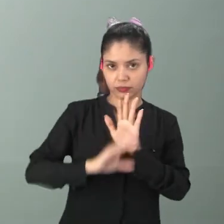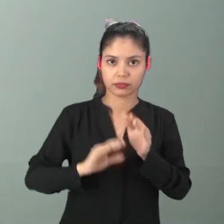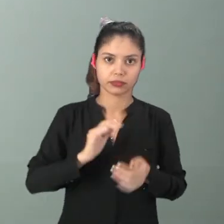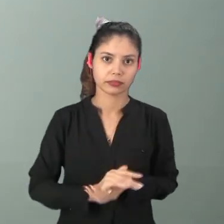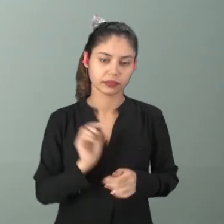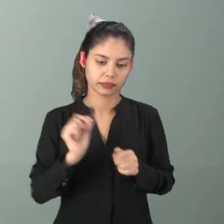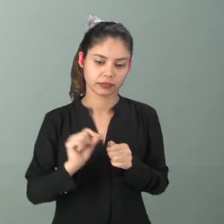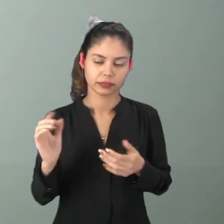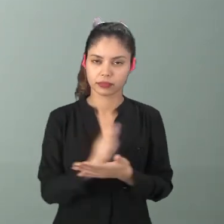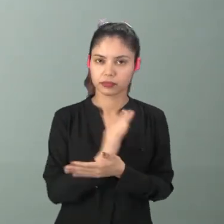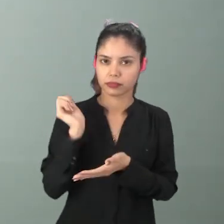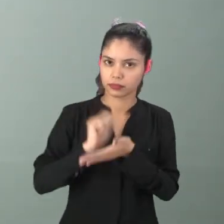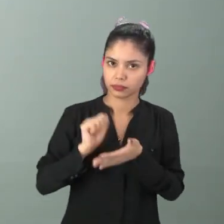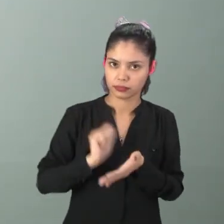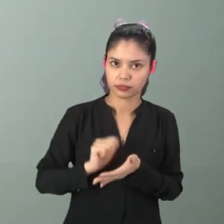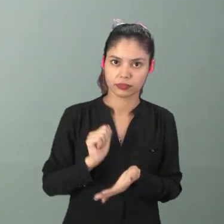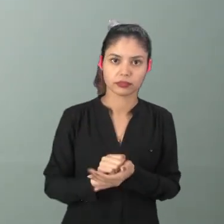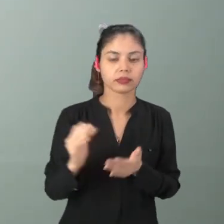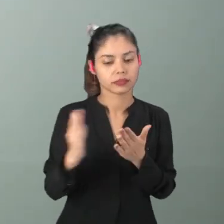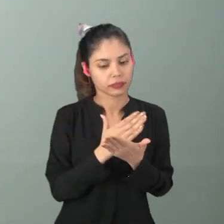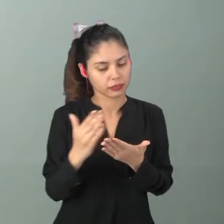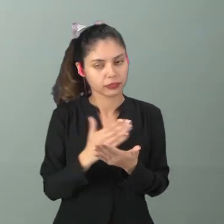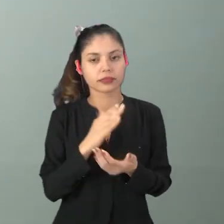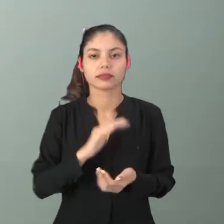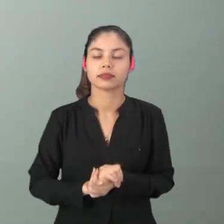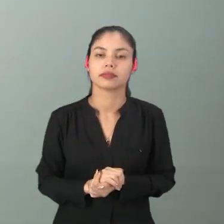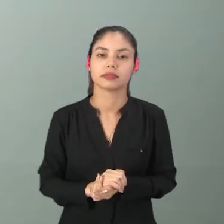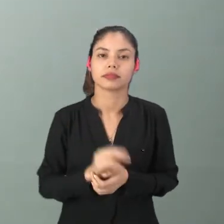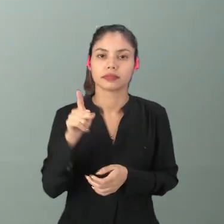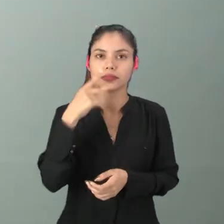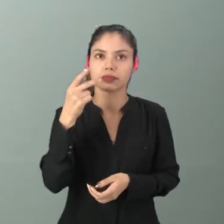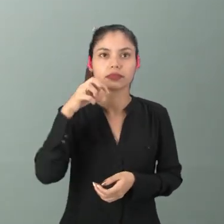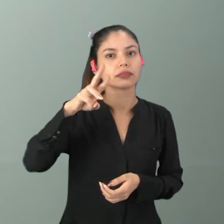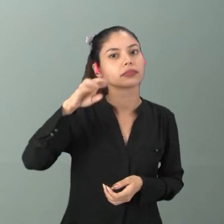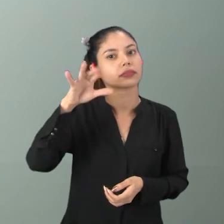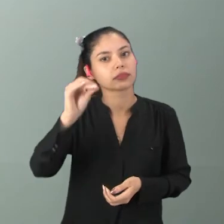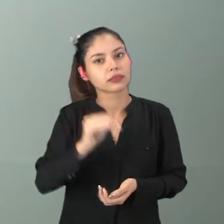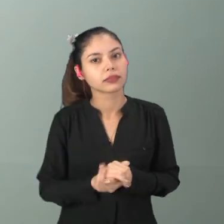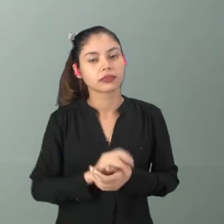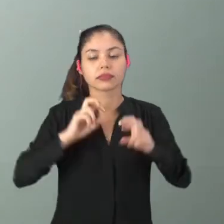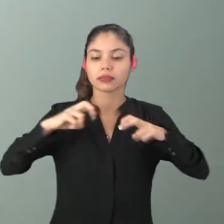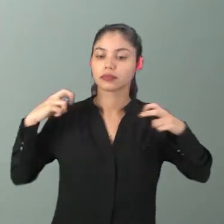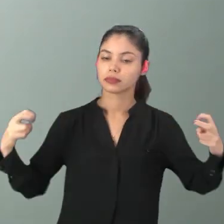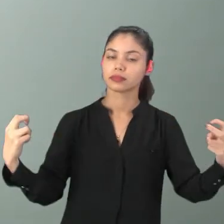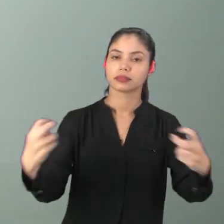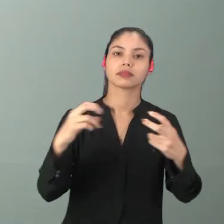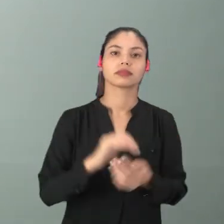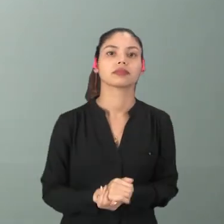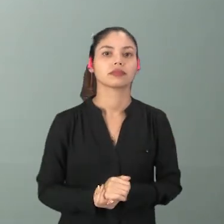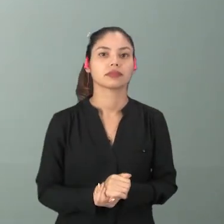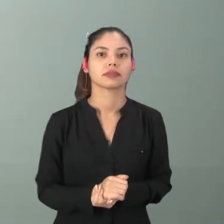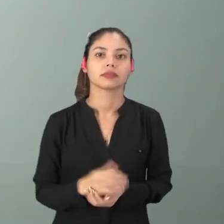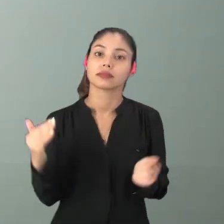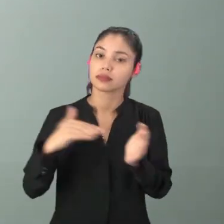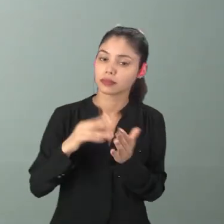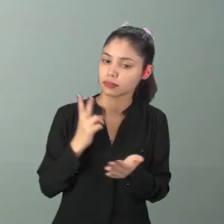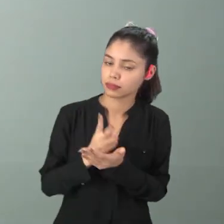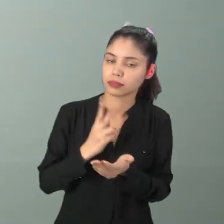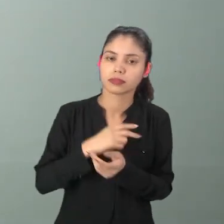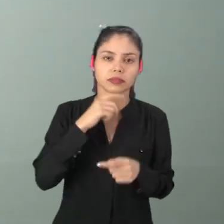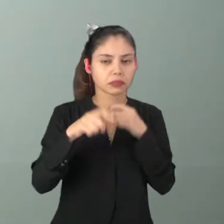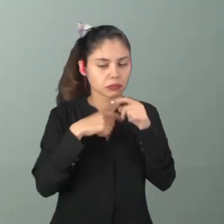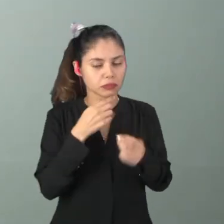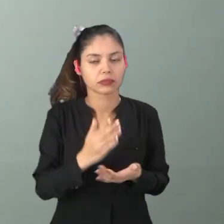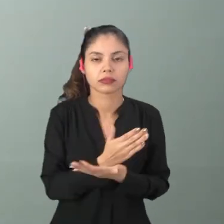Fazer algumas anotações no seu caderno A gente falou sobre o maracatu Sobre a ciranda E tirar até mesmo algumas